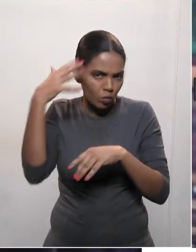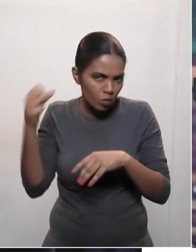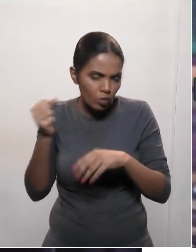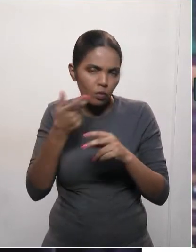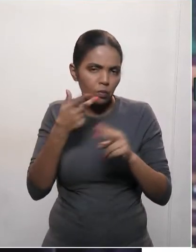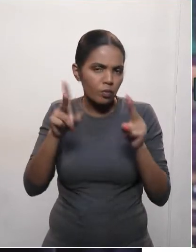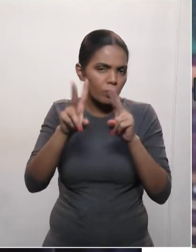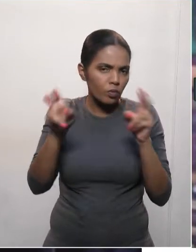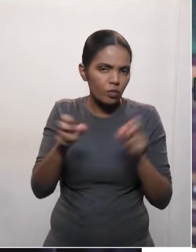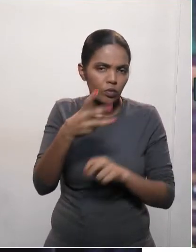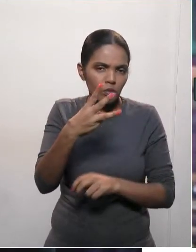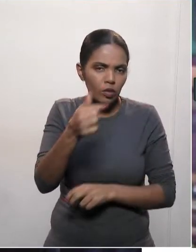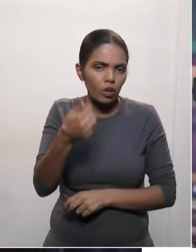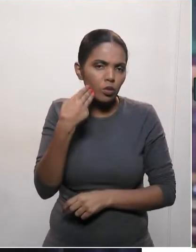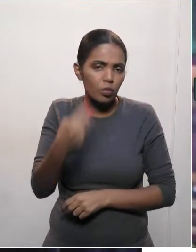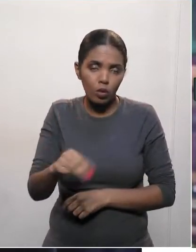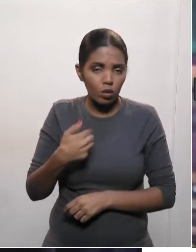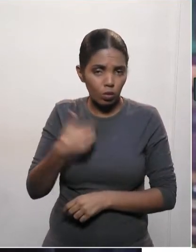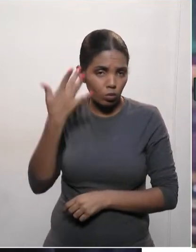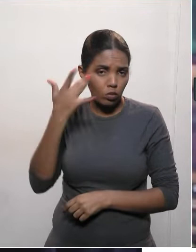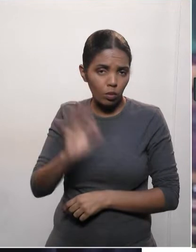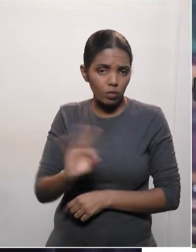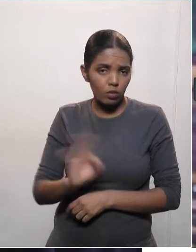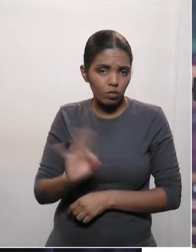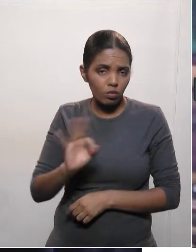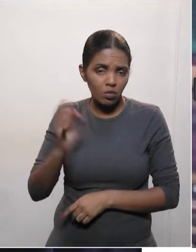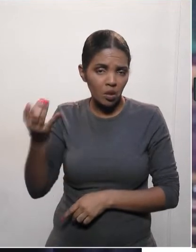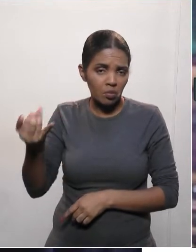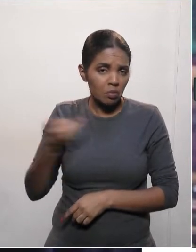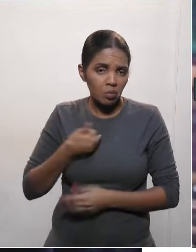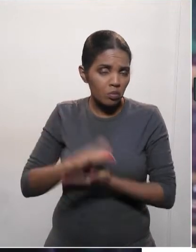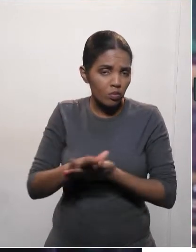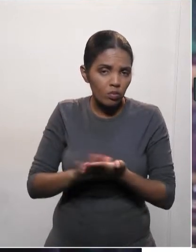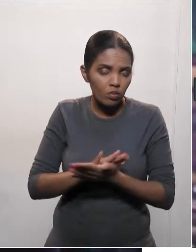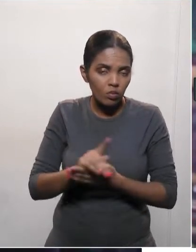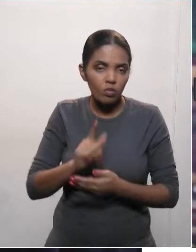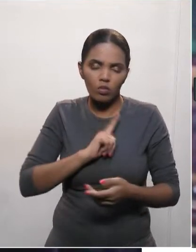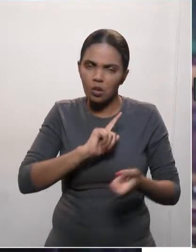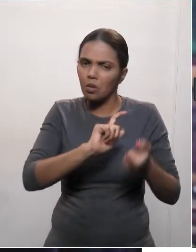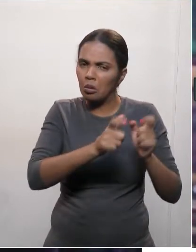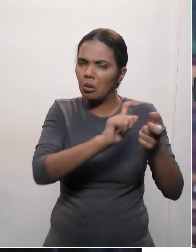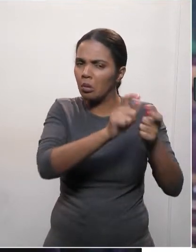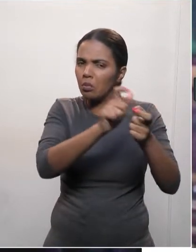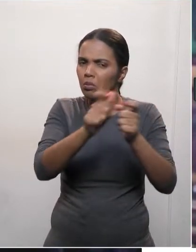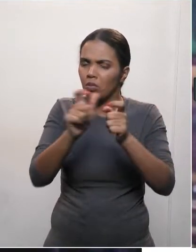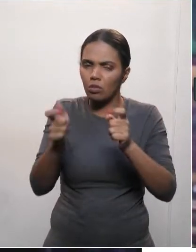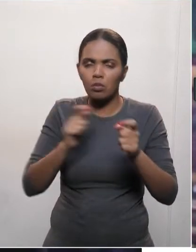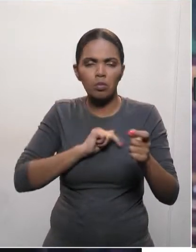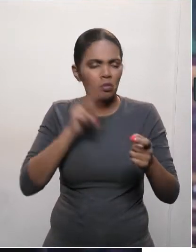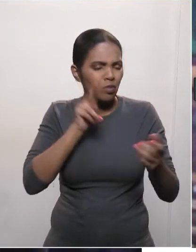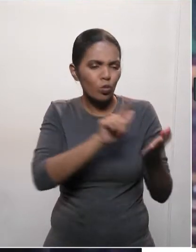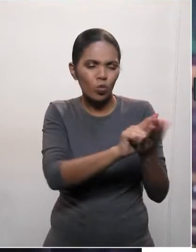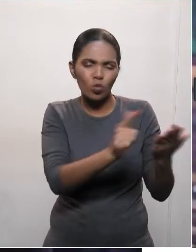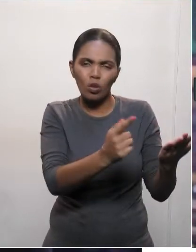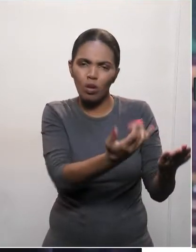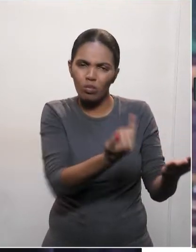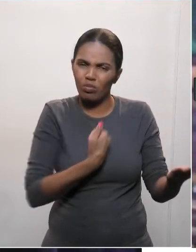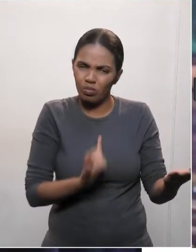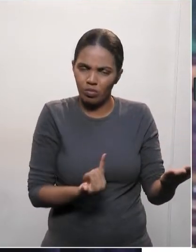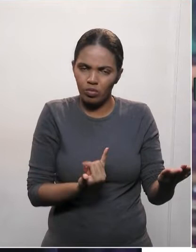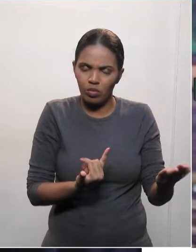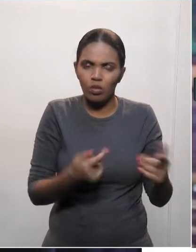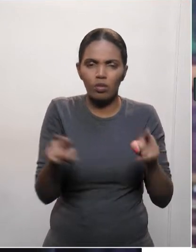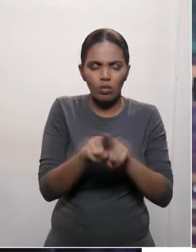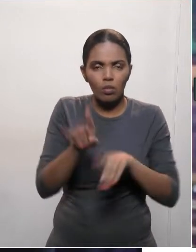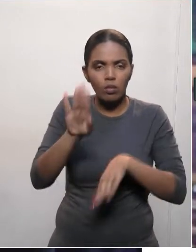37 milhões, nós nem sabíamos, eu não sabia. Então nós ficamos sabendo de algumas reuniões através de jornais, através